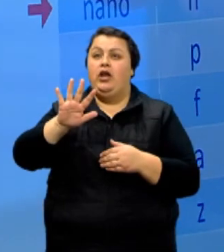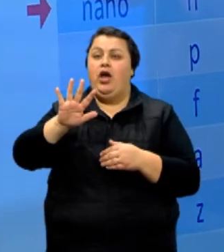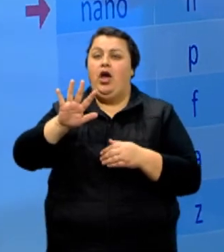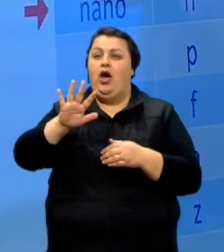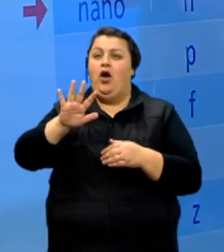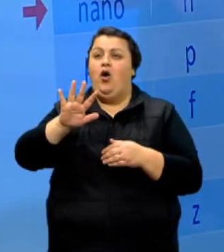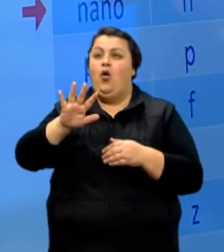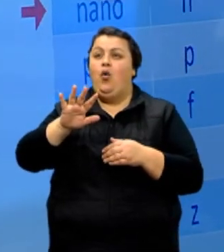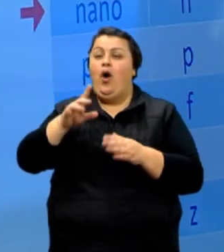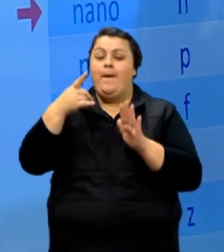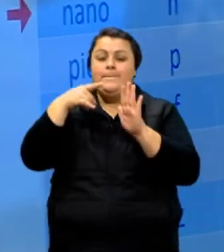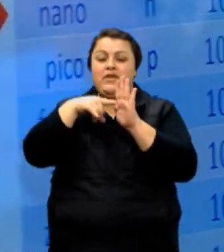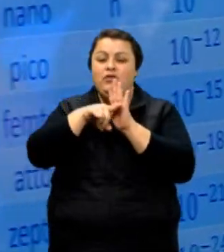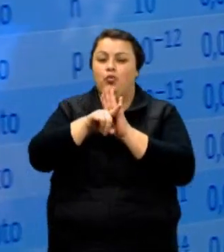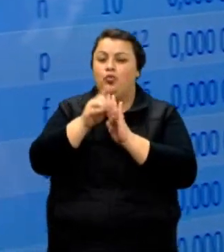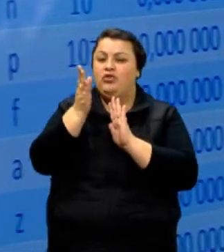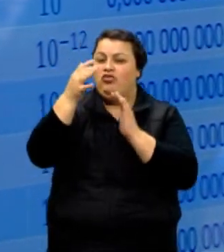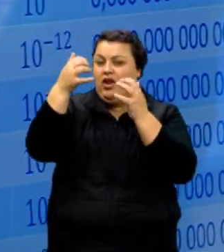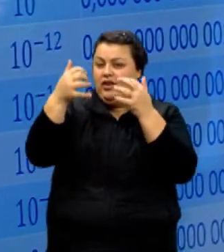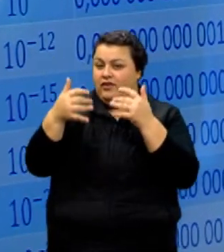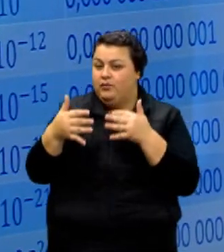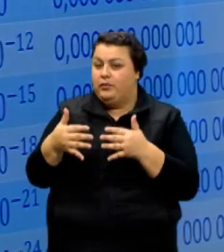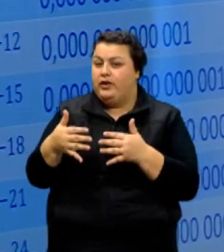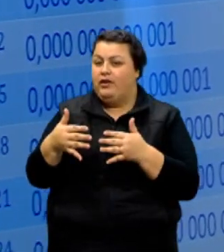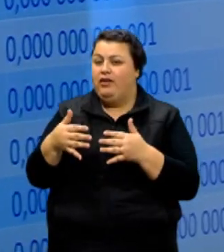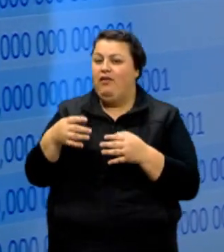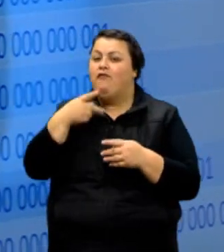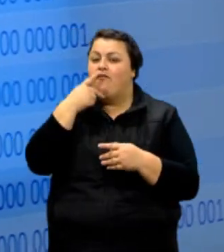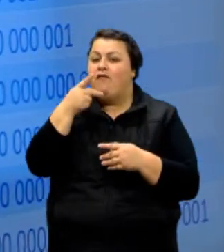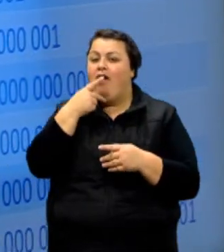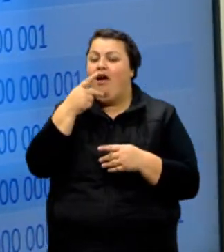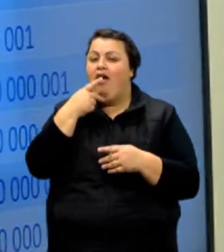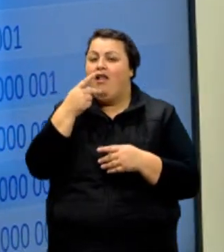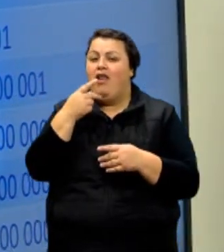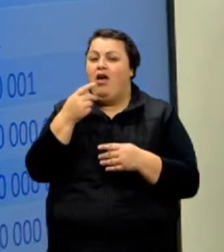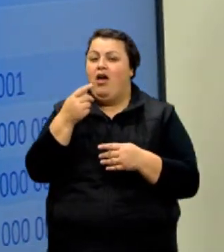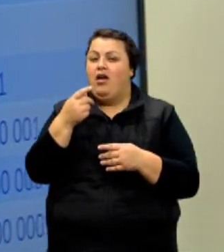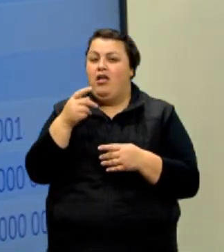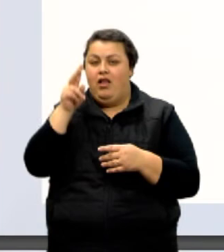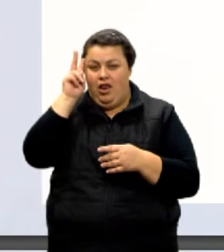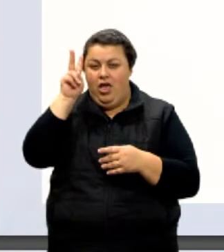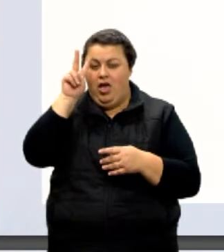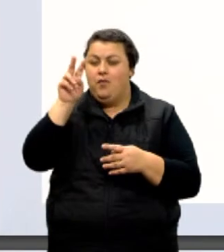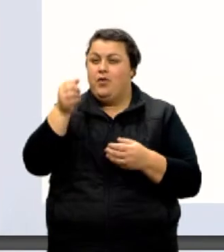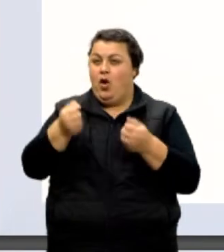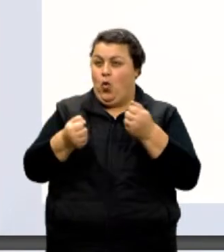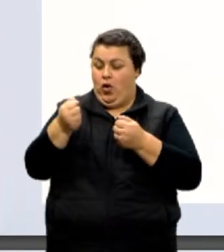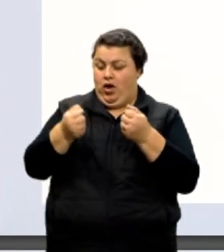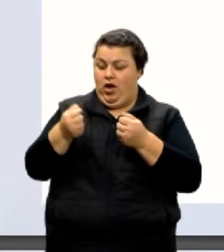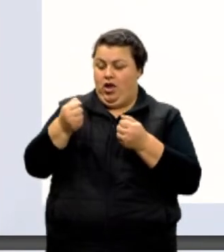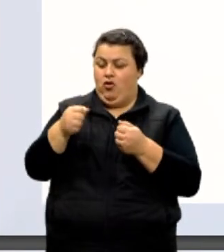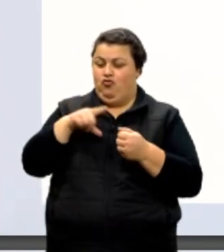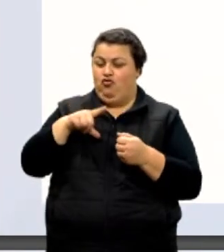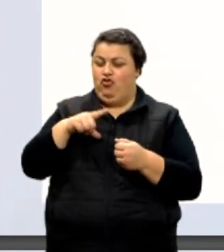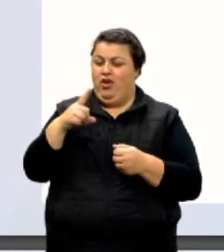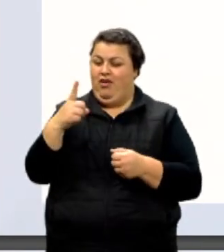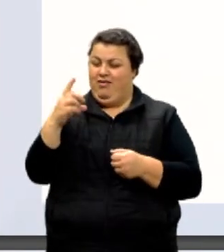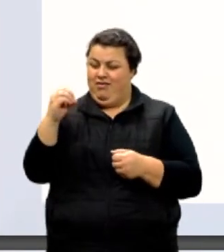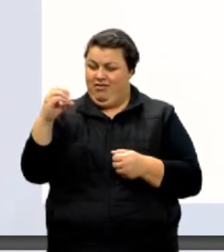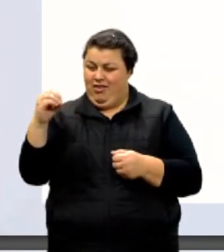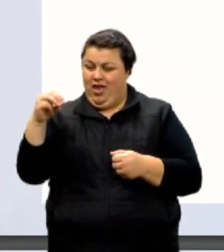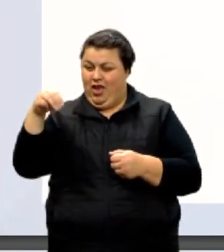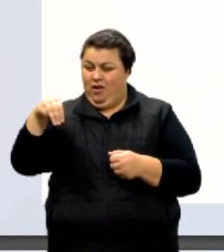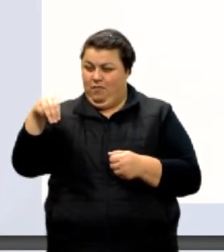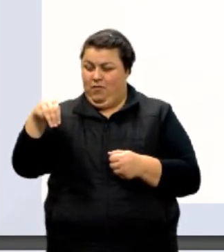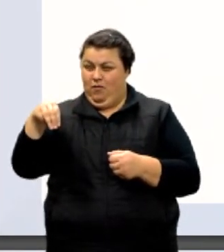te fala. Nós fizemos um exercício agora que falava, né, que o carrinho tinha cem micrômetros e dizia quanto é que